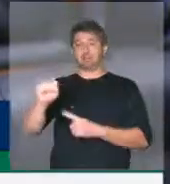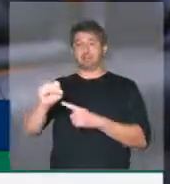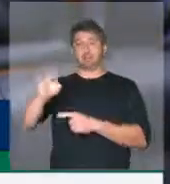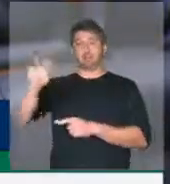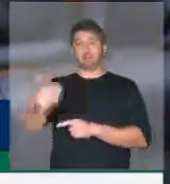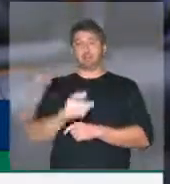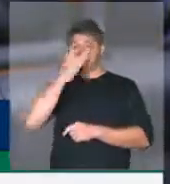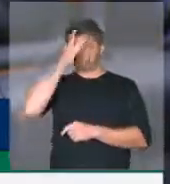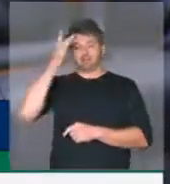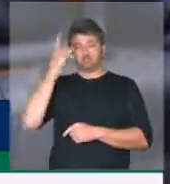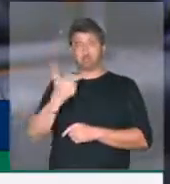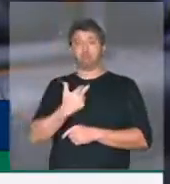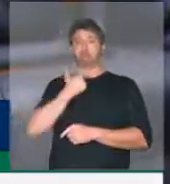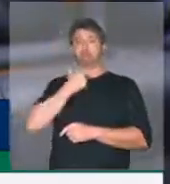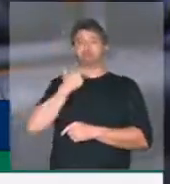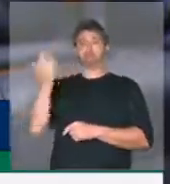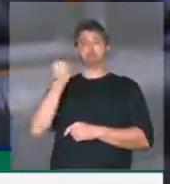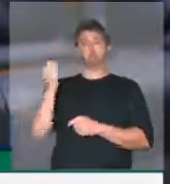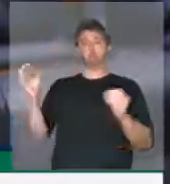benefícios parados. Muito obrigado, Sr. Presidente. Obrigado, meu deputado.